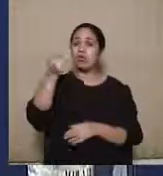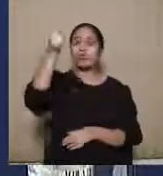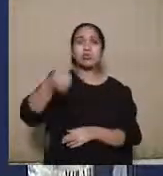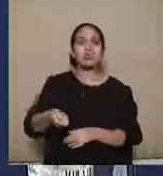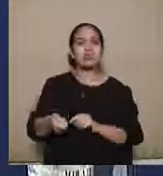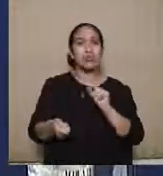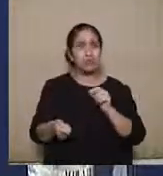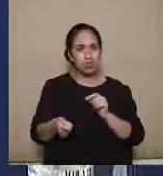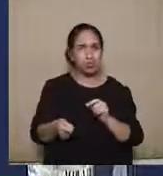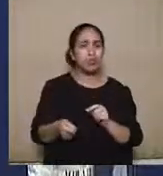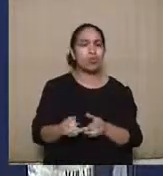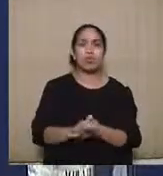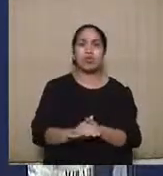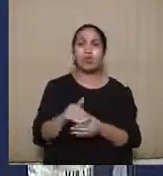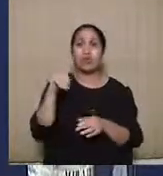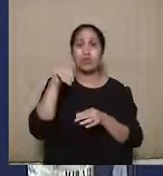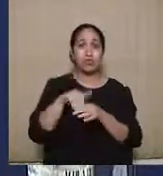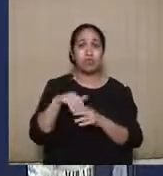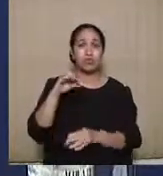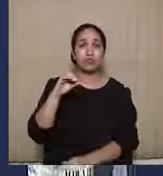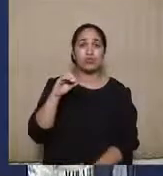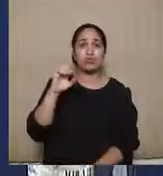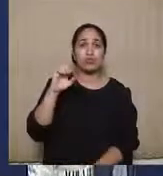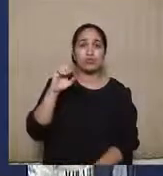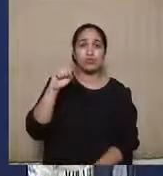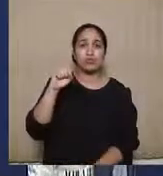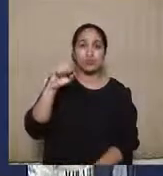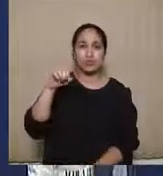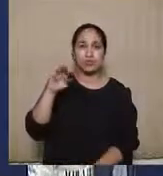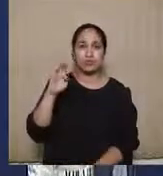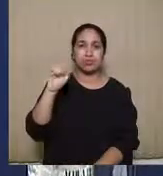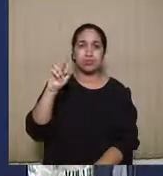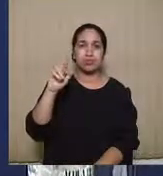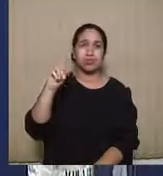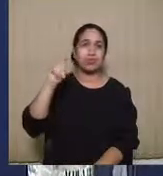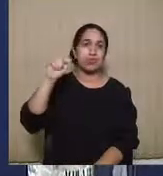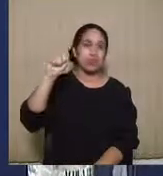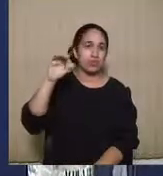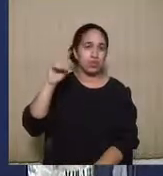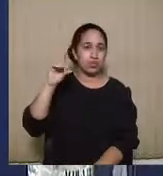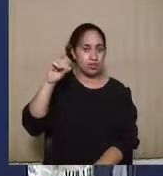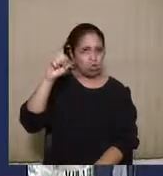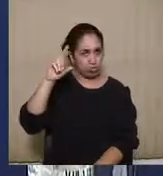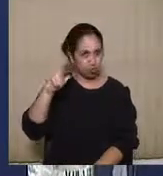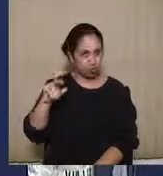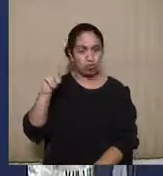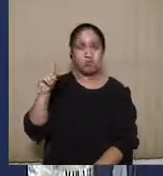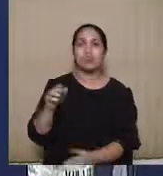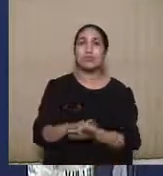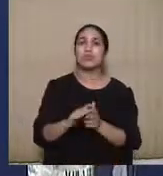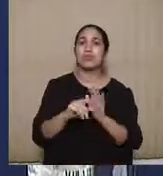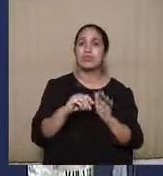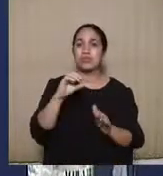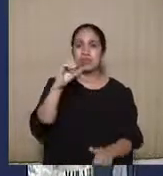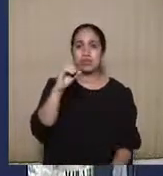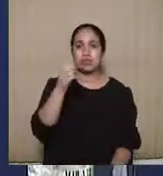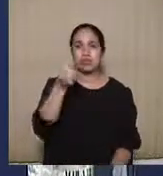voto do desembargador Maurício Feurito, na representação 0600